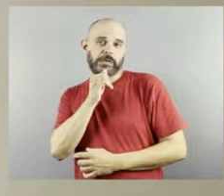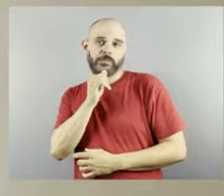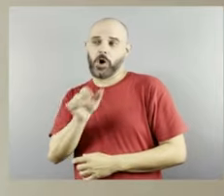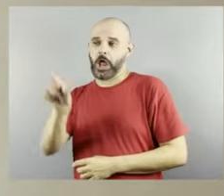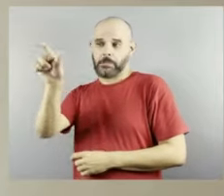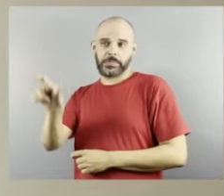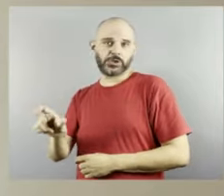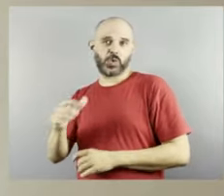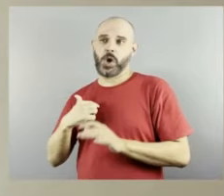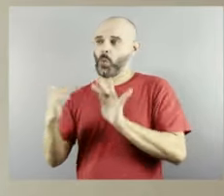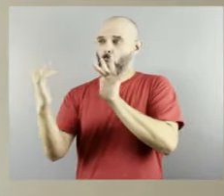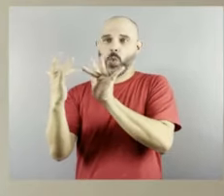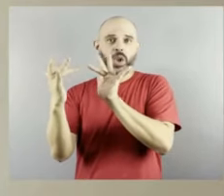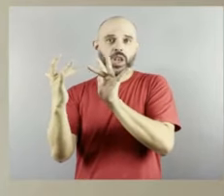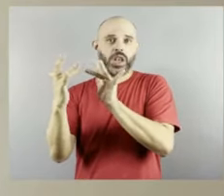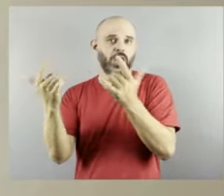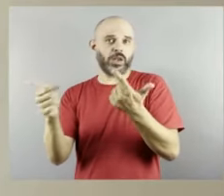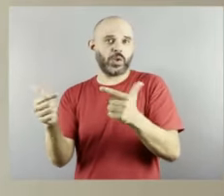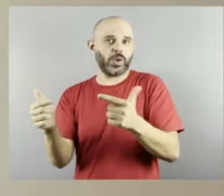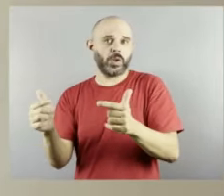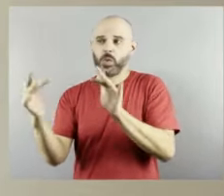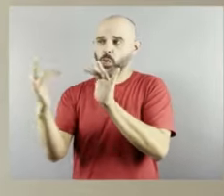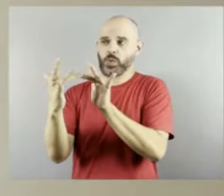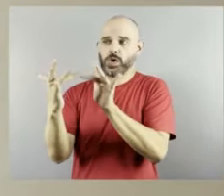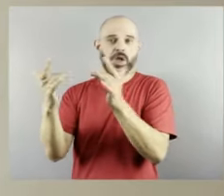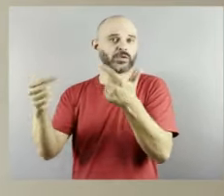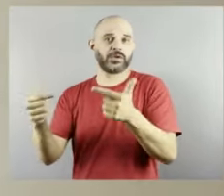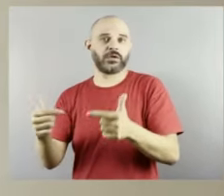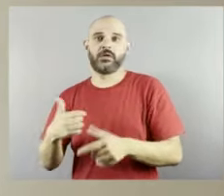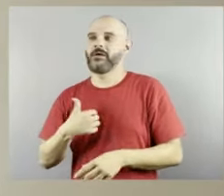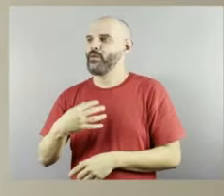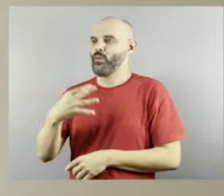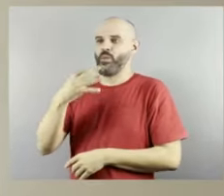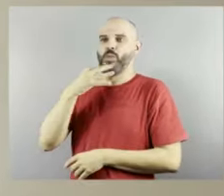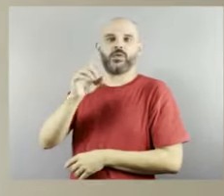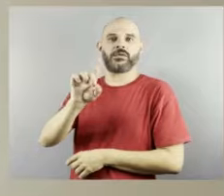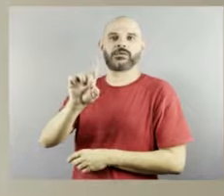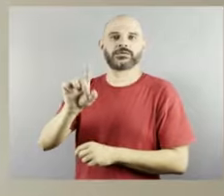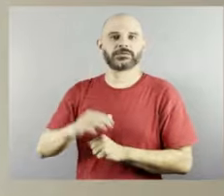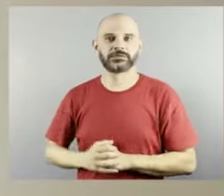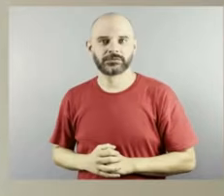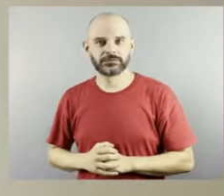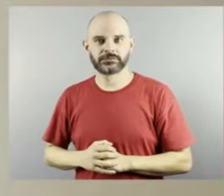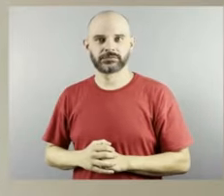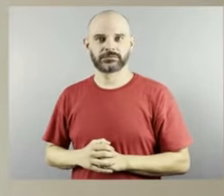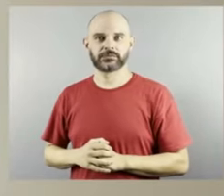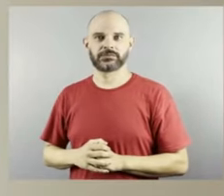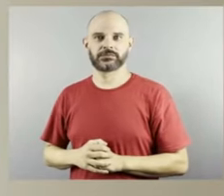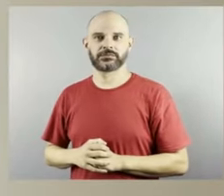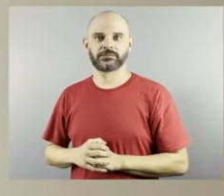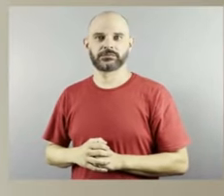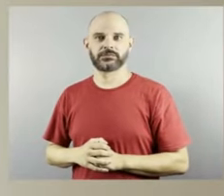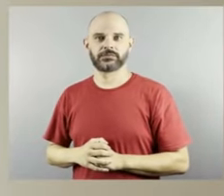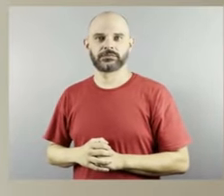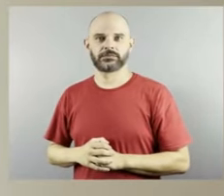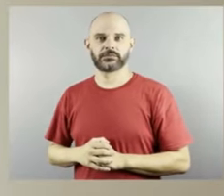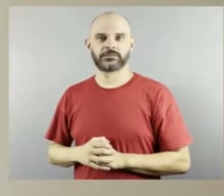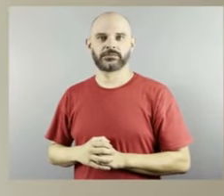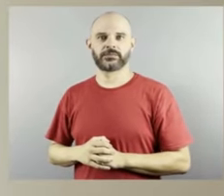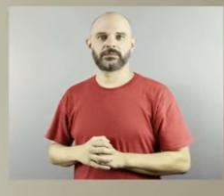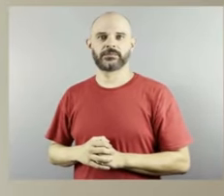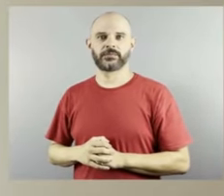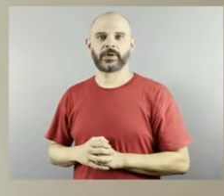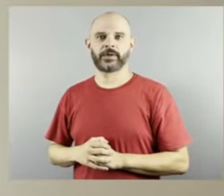um pouquinho a par do que ela vive né também divida a sua história ouça a história dela é tão